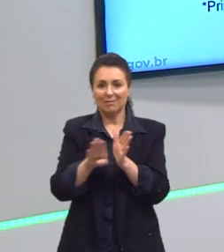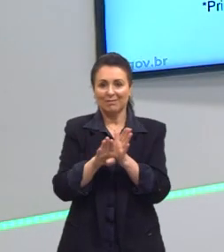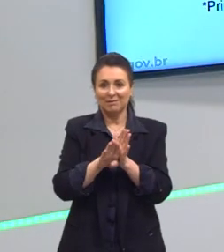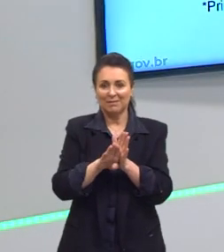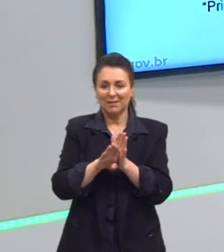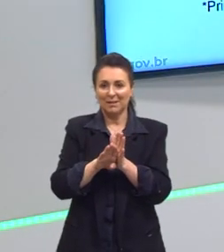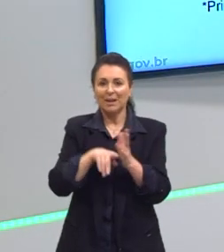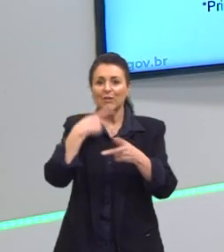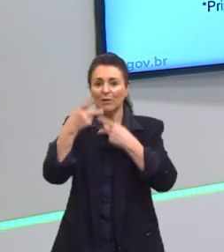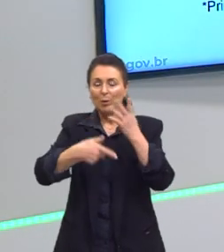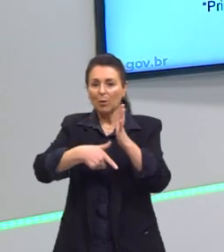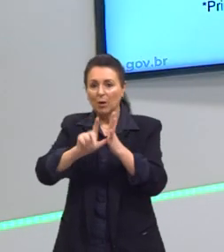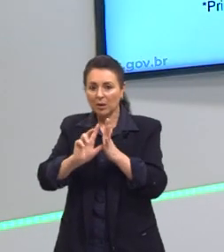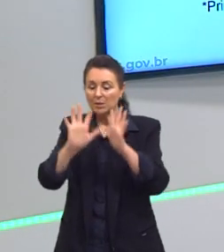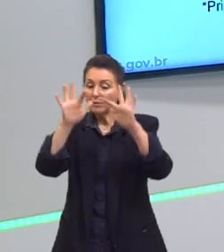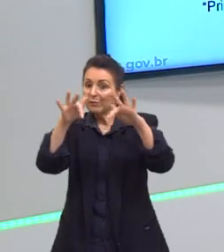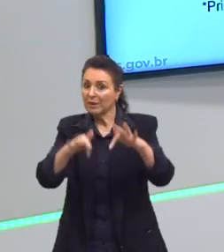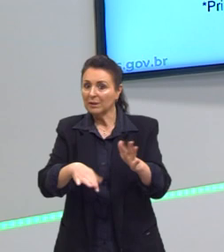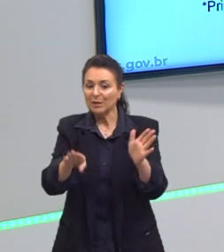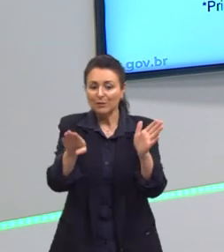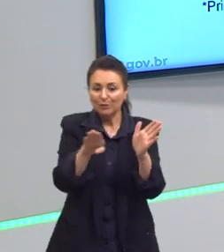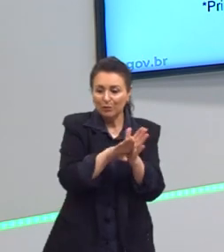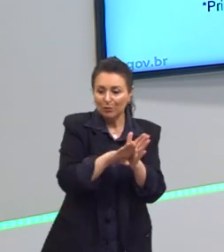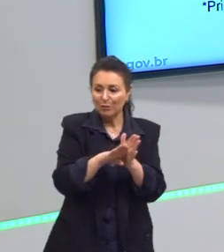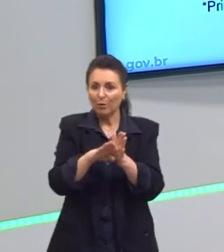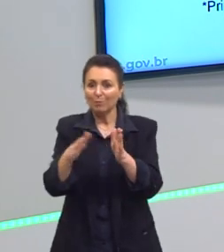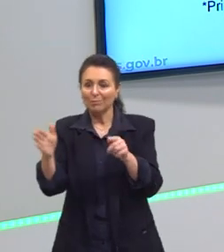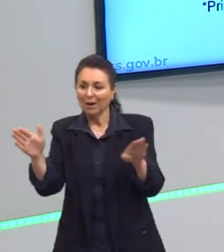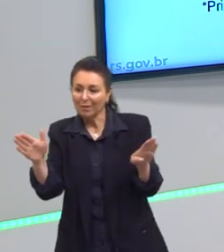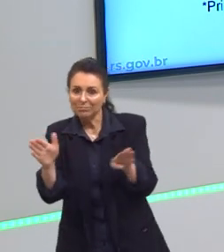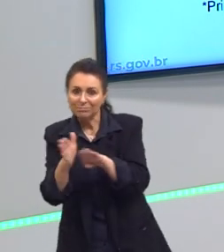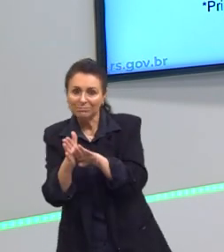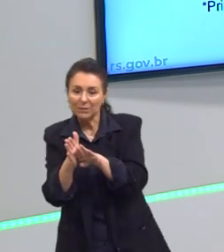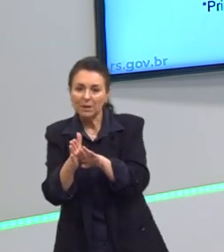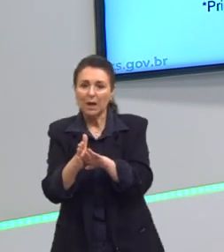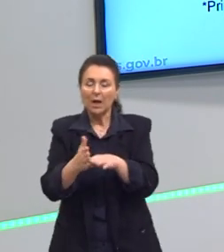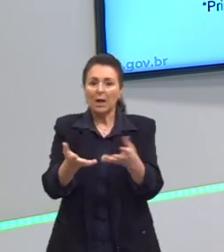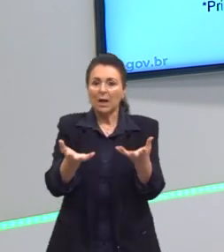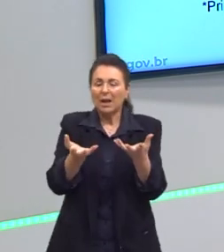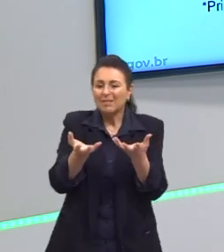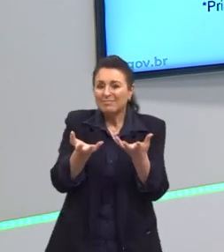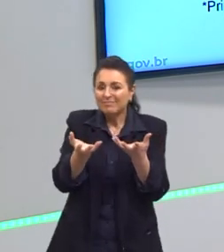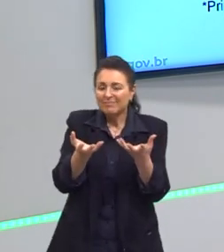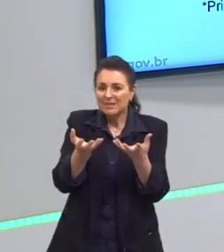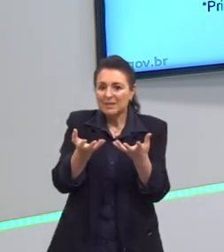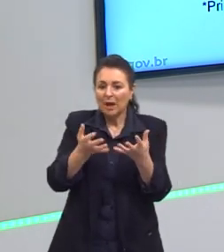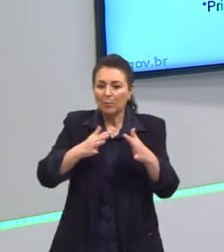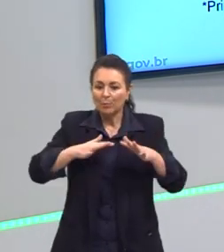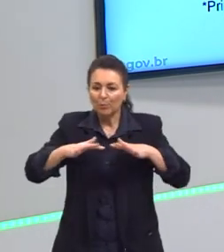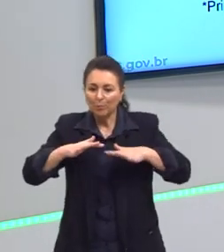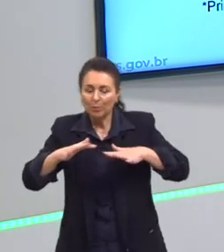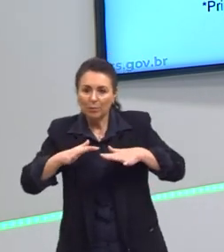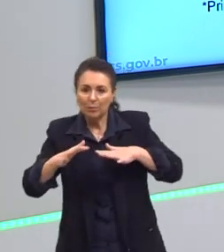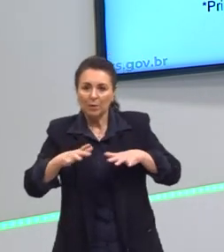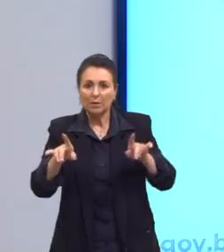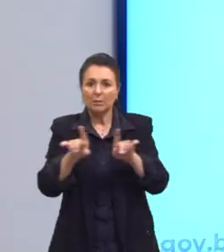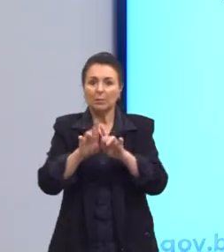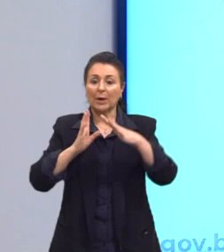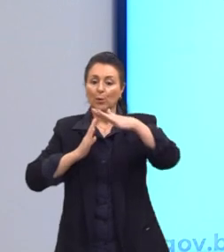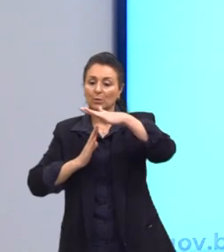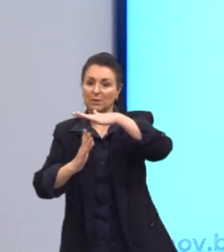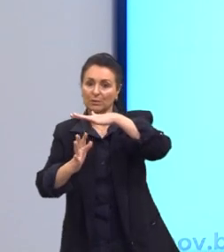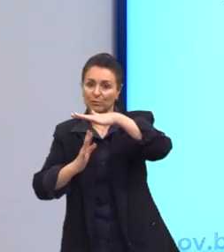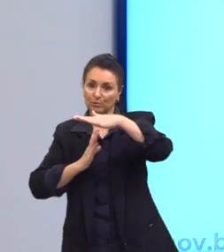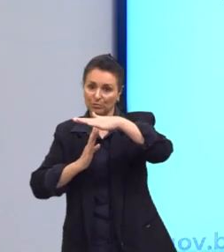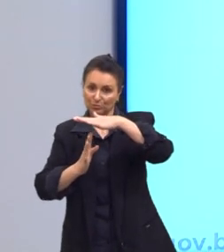colocamos antes. Vai ocorrer o fim dessas fronteiras, essa tão cobiçada mobilidade. Os refugiados,